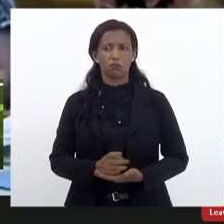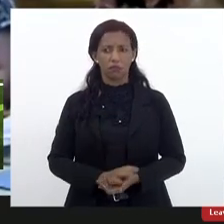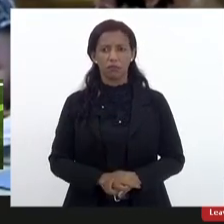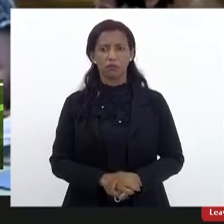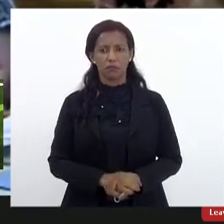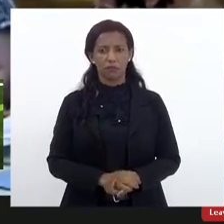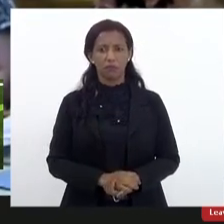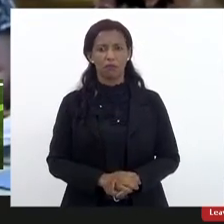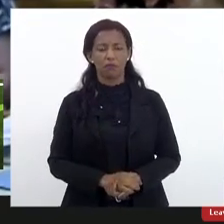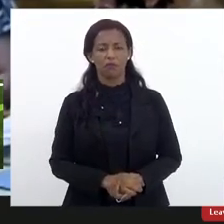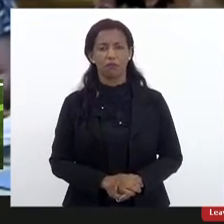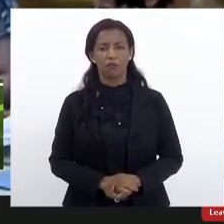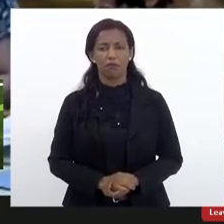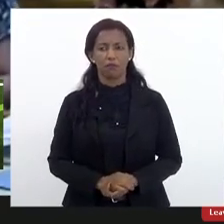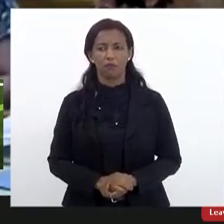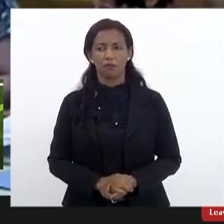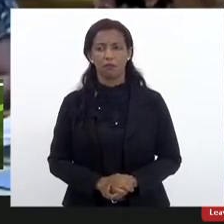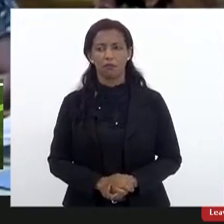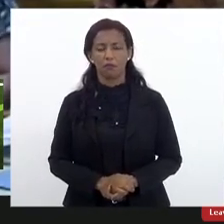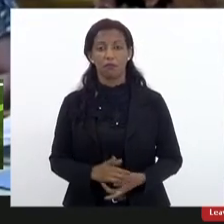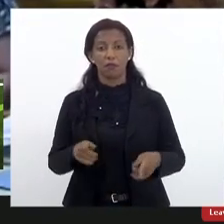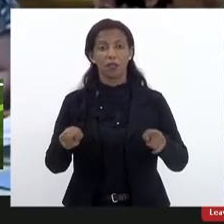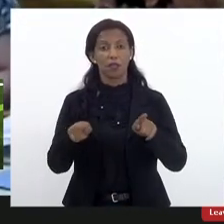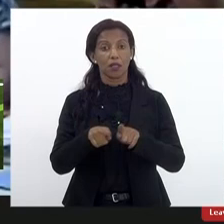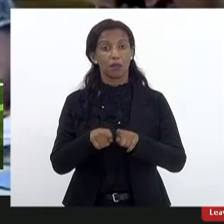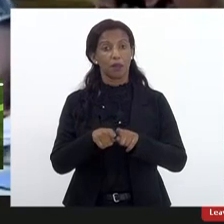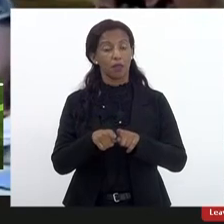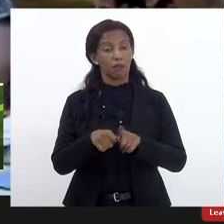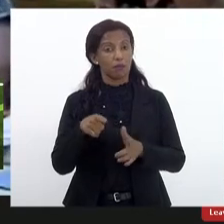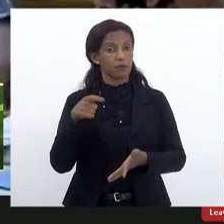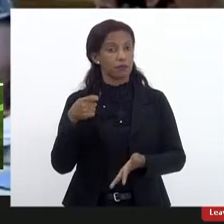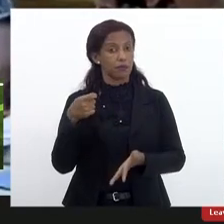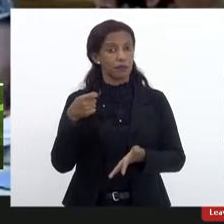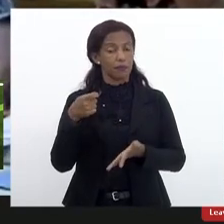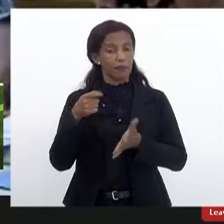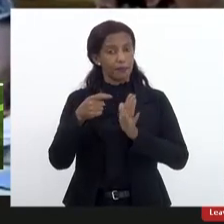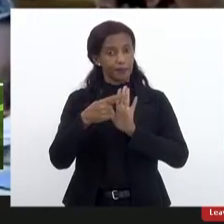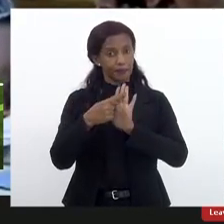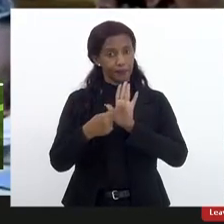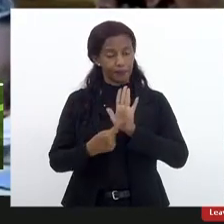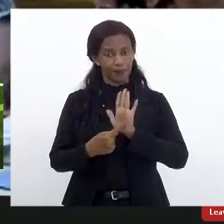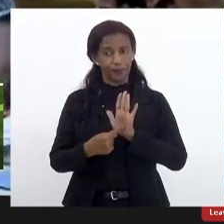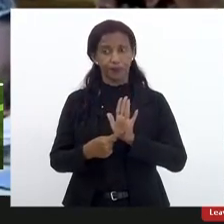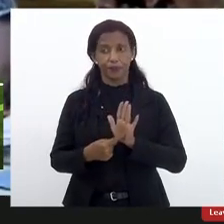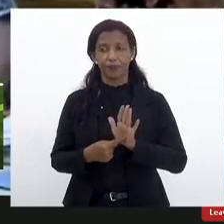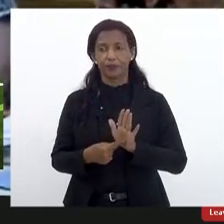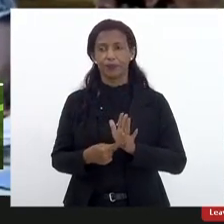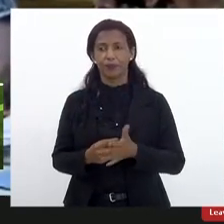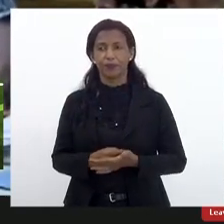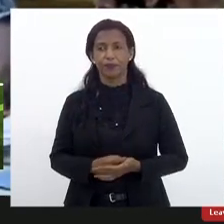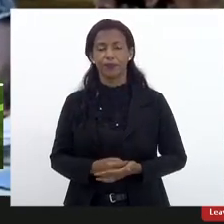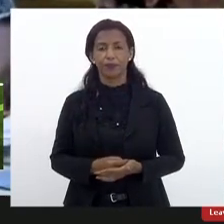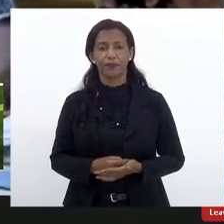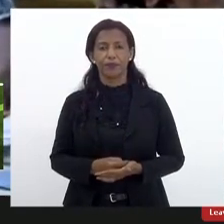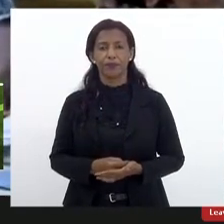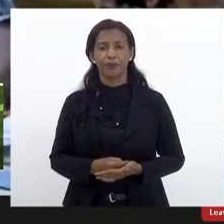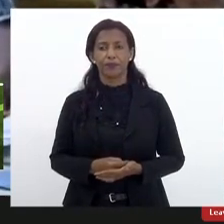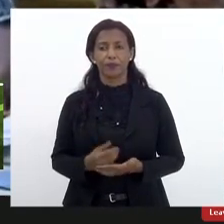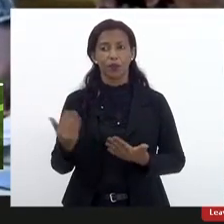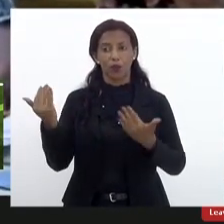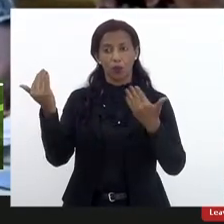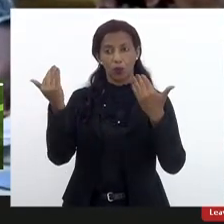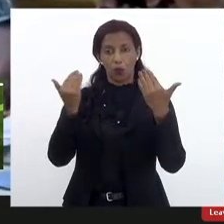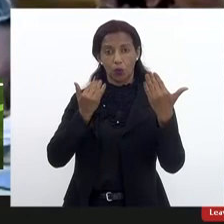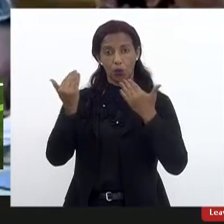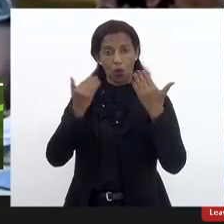né, também eu queria registrar a questão do, das colocações com relação ao